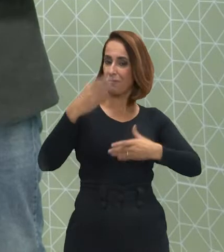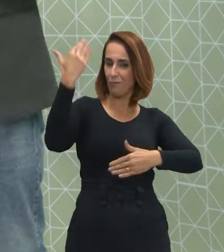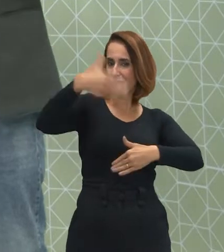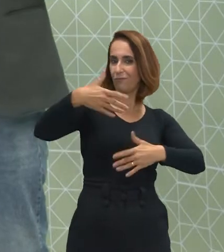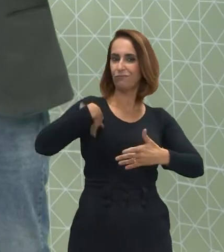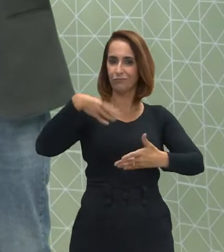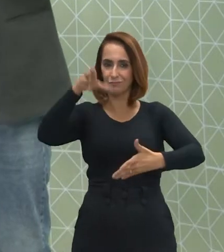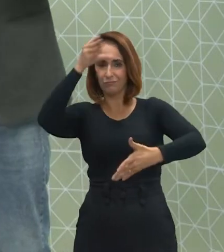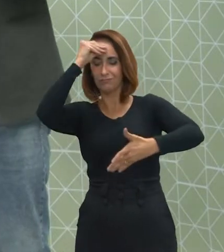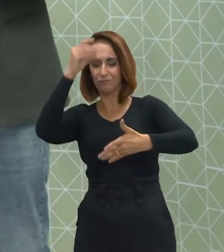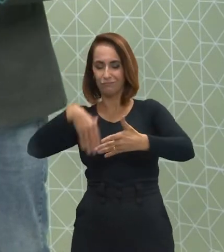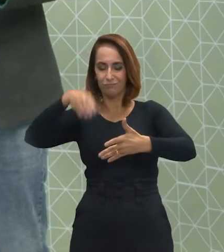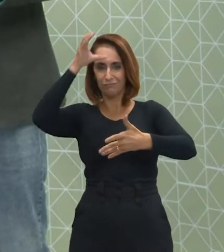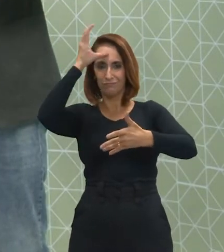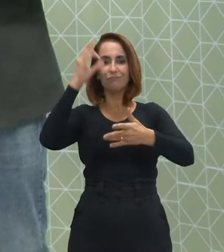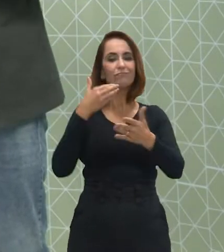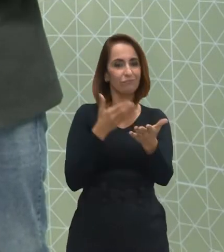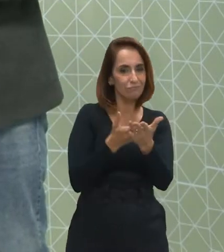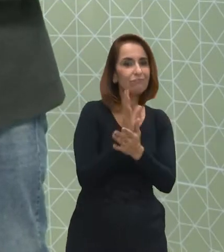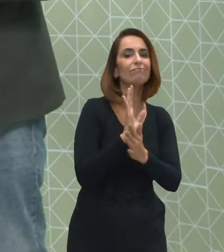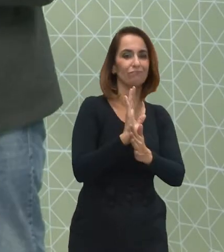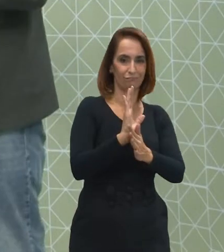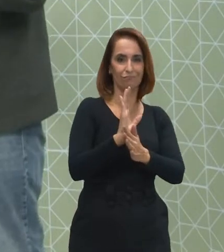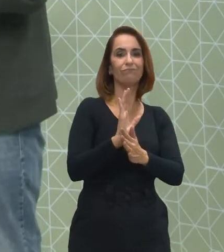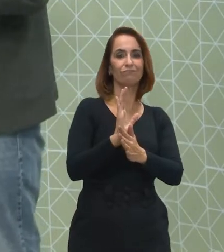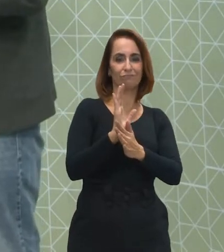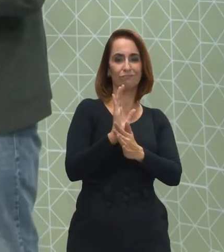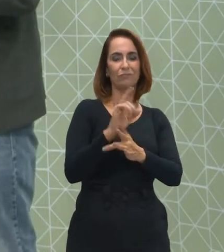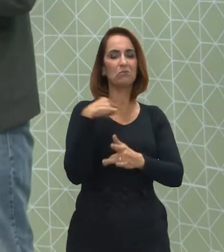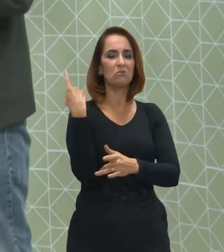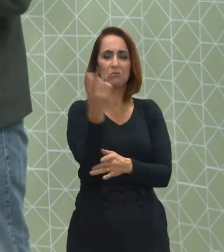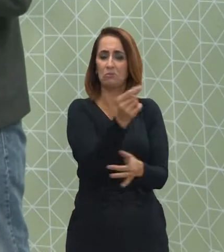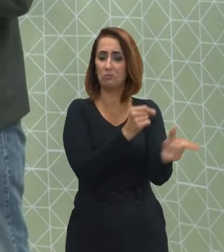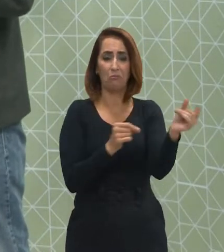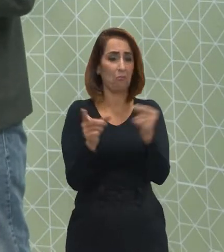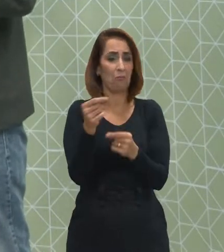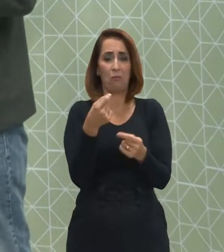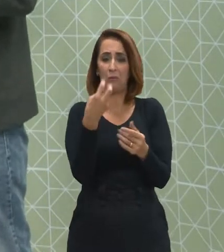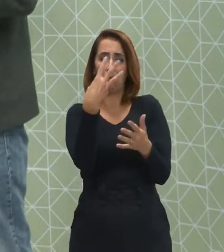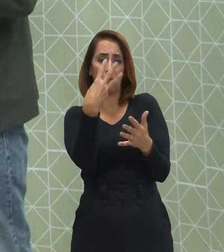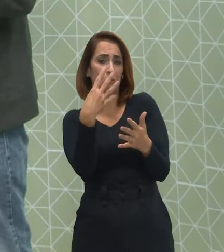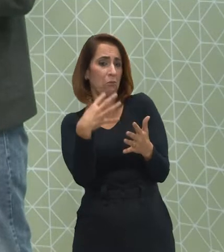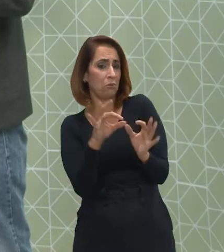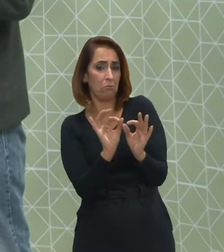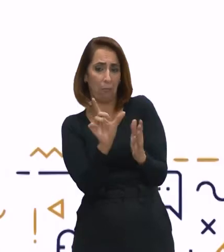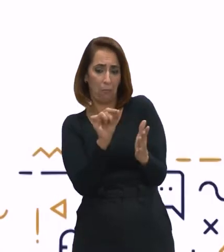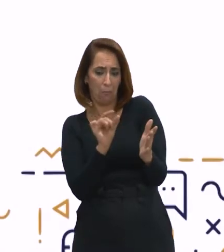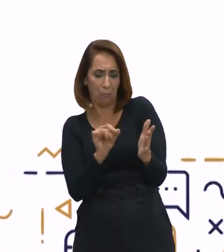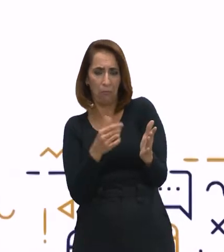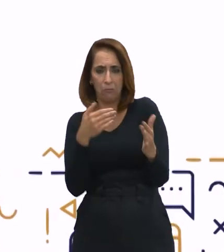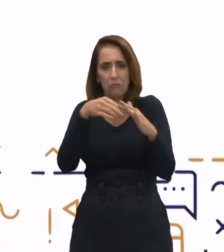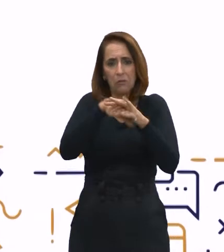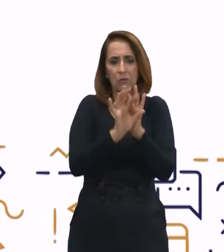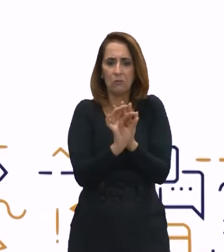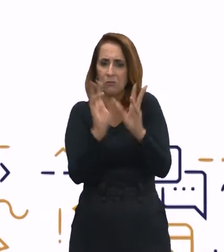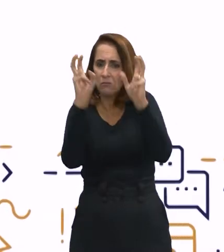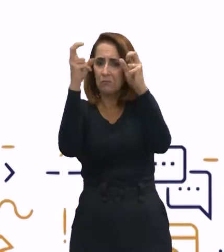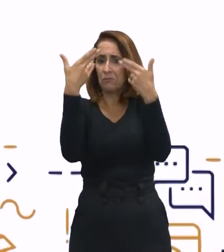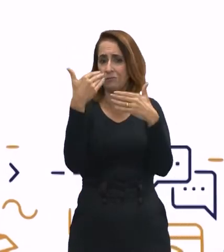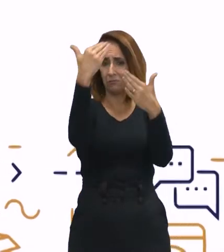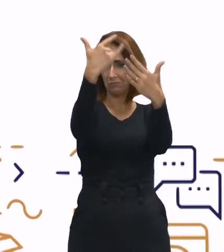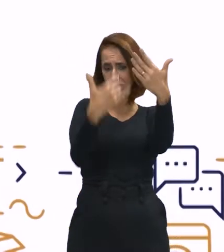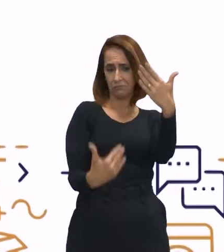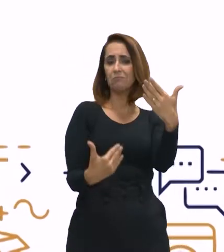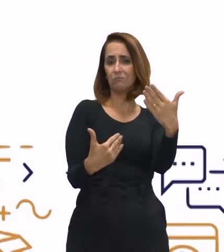conhecimento e ainda se preparar para a prova. Então, você escolhe três, quatro questões dentro dessas temáticas aqui.